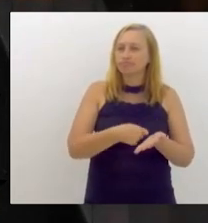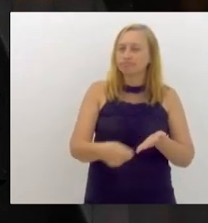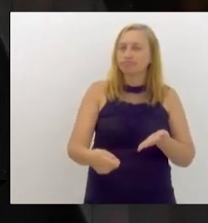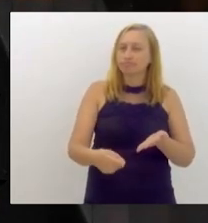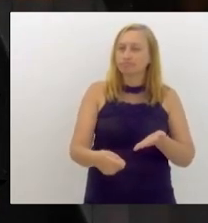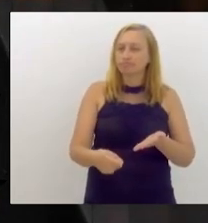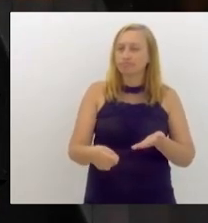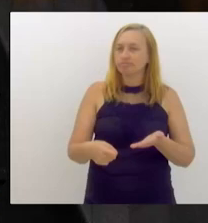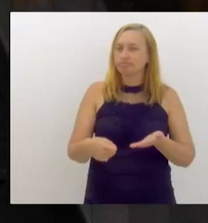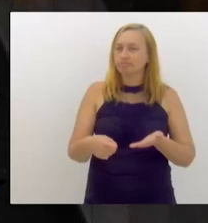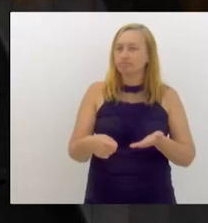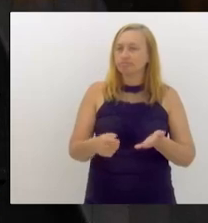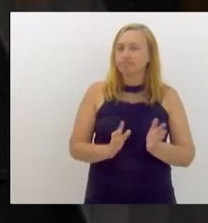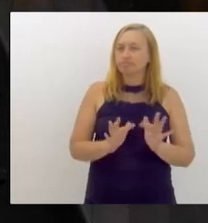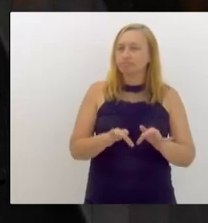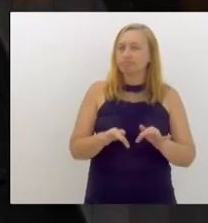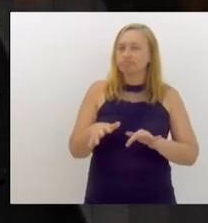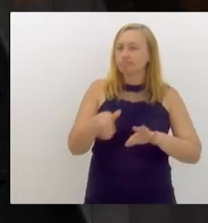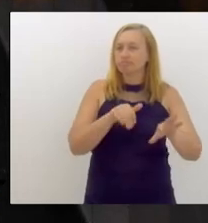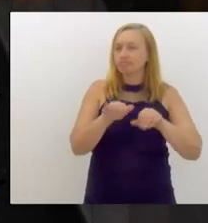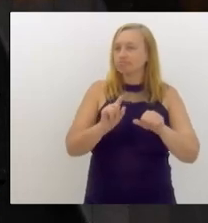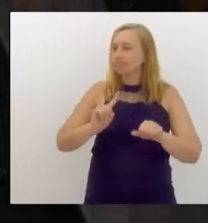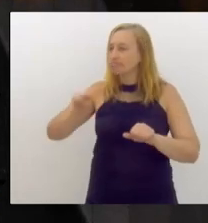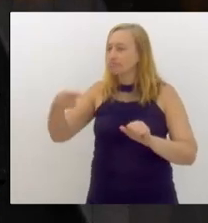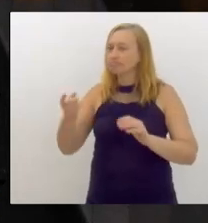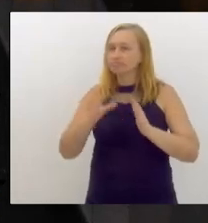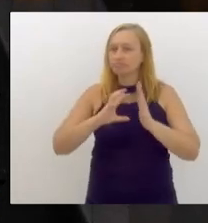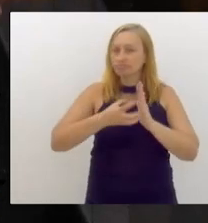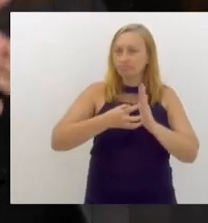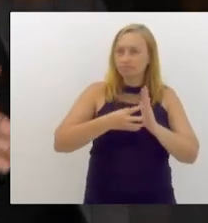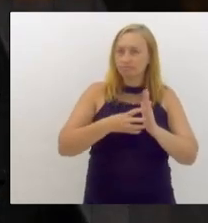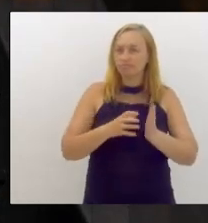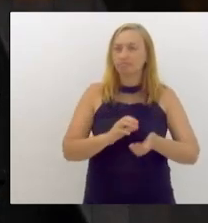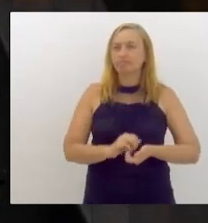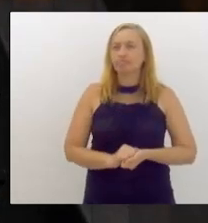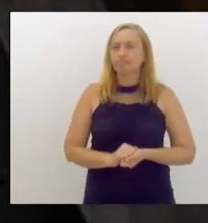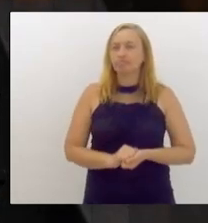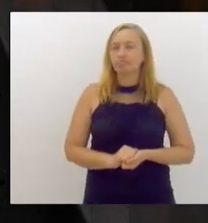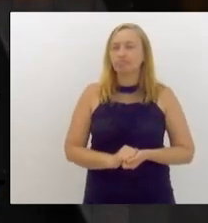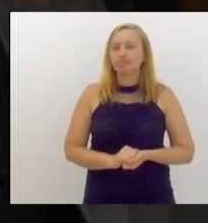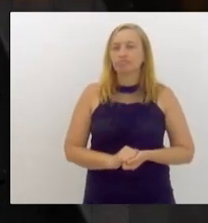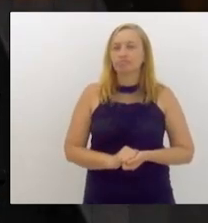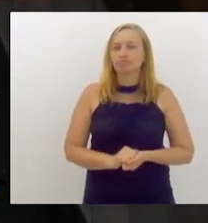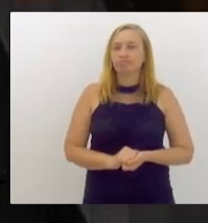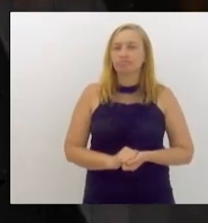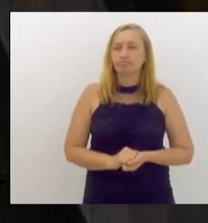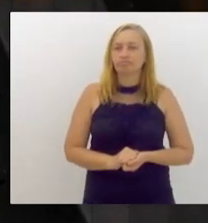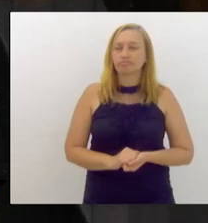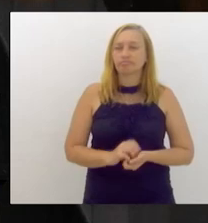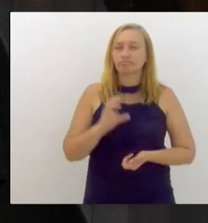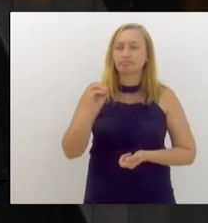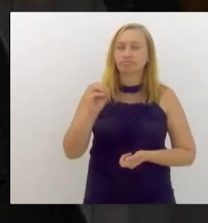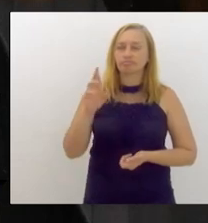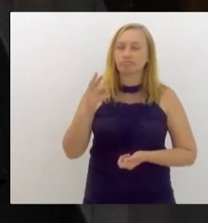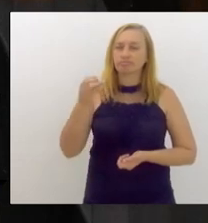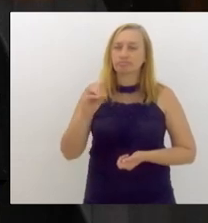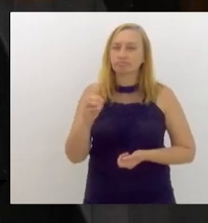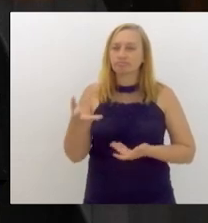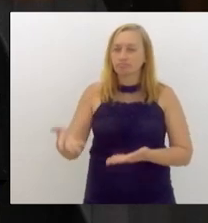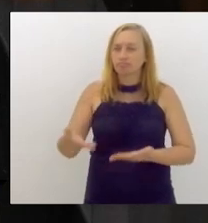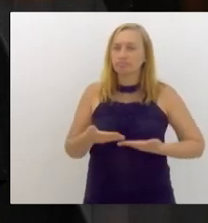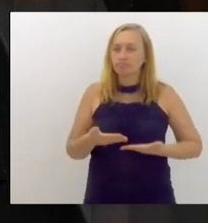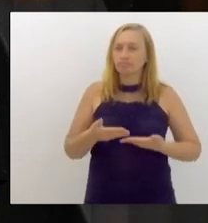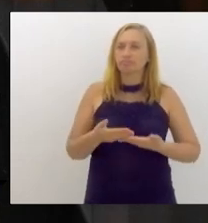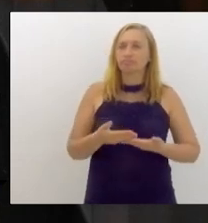chamados por outros partidos, Arão Estranburg, por exemplo, nos convidando para ser candidato